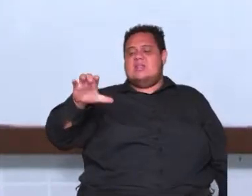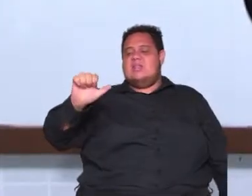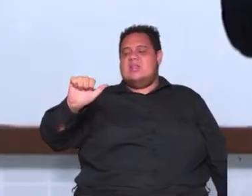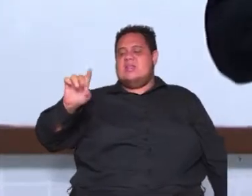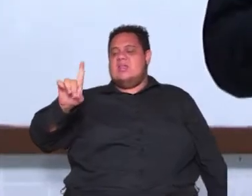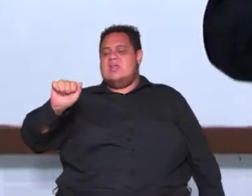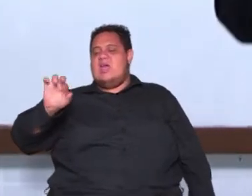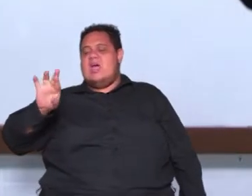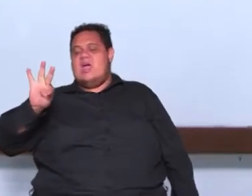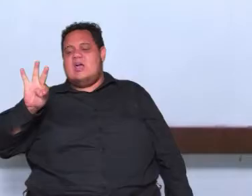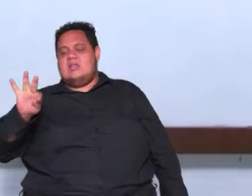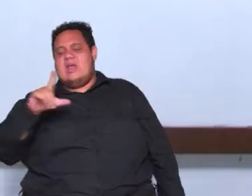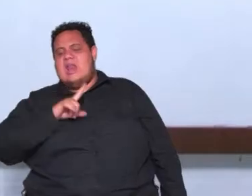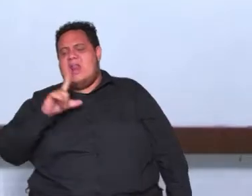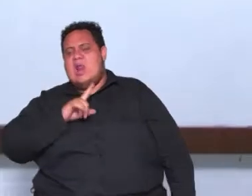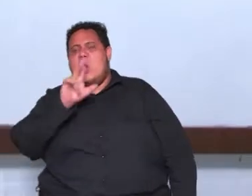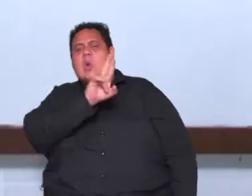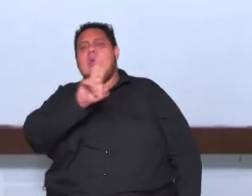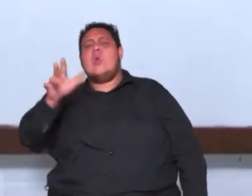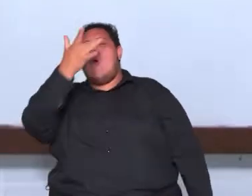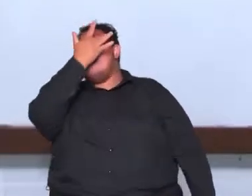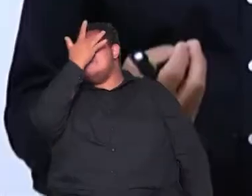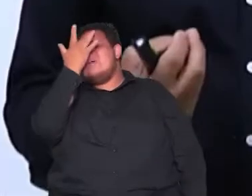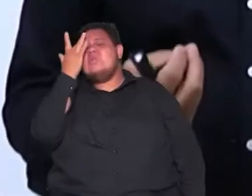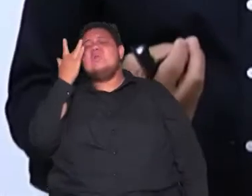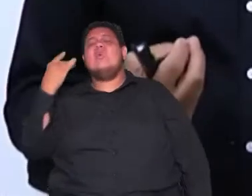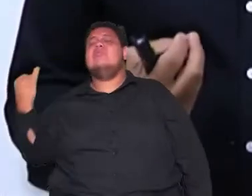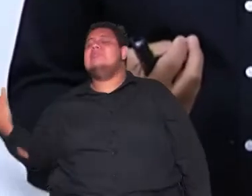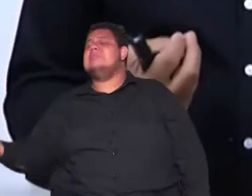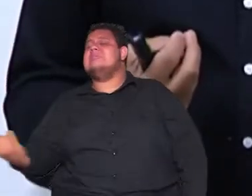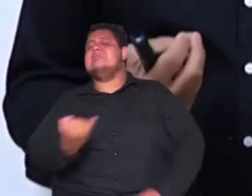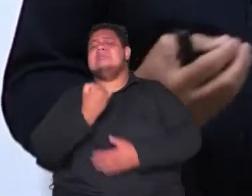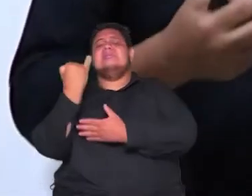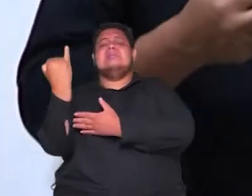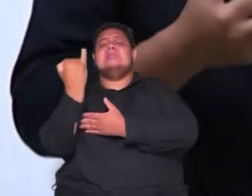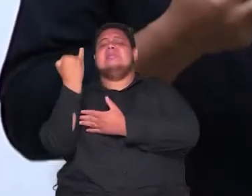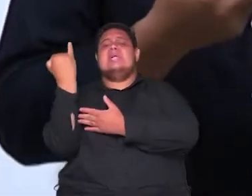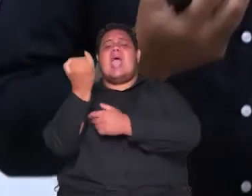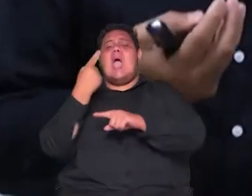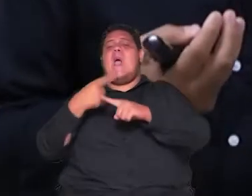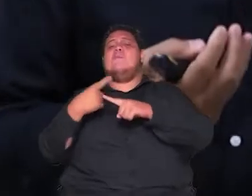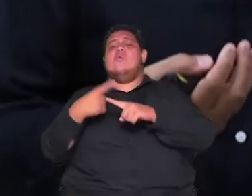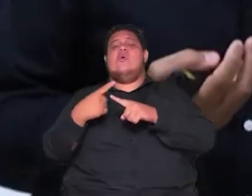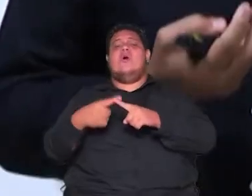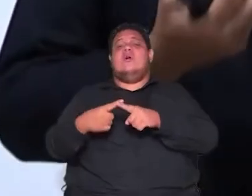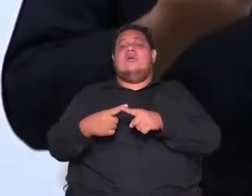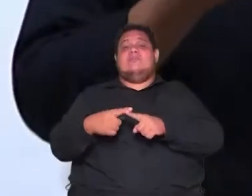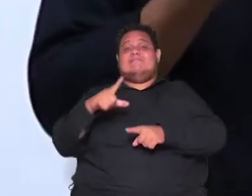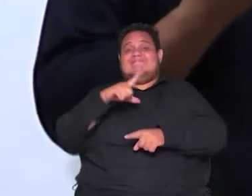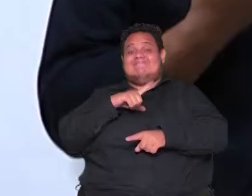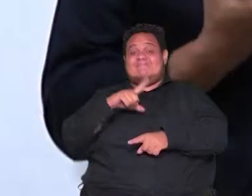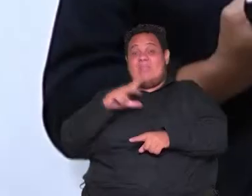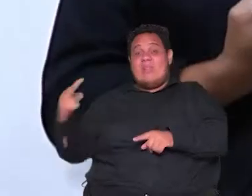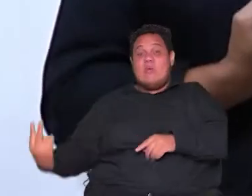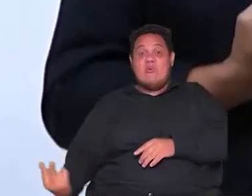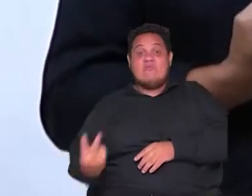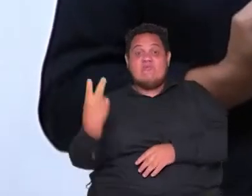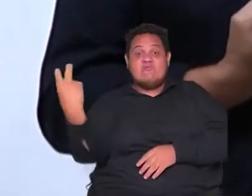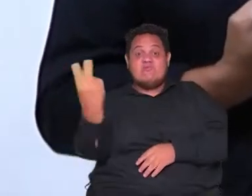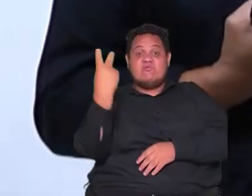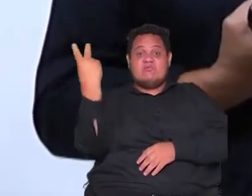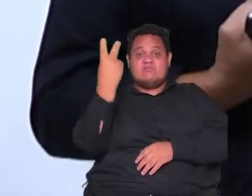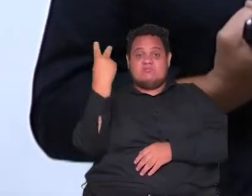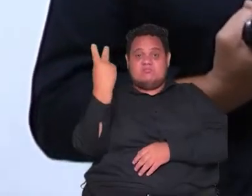então teremos nomes importantes porque foi o momento em que se vai valorizar